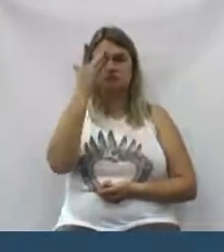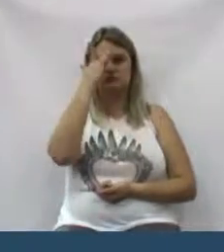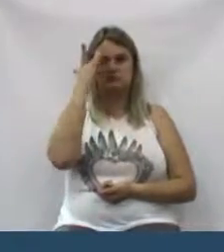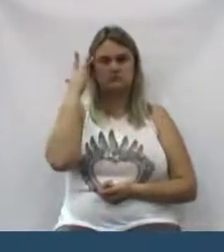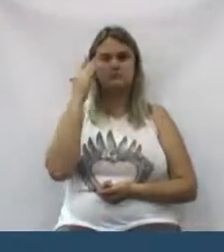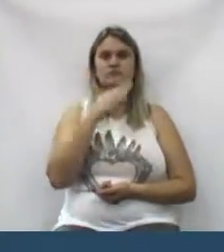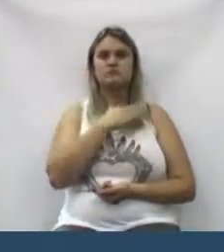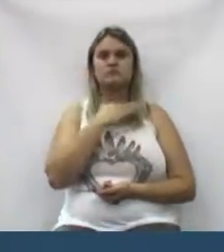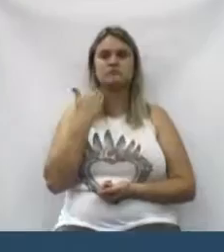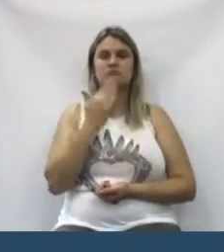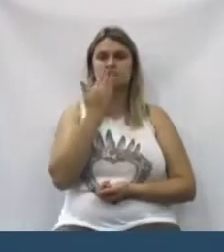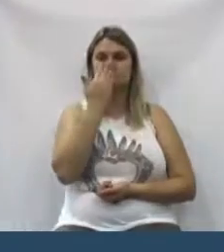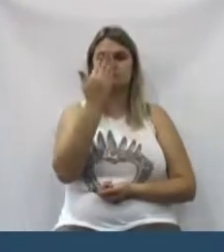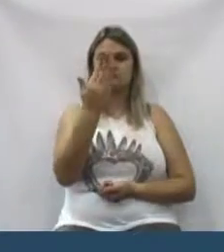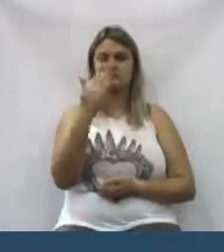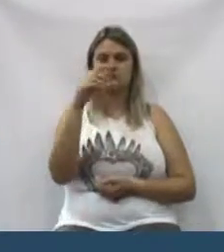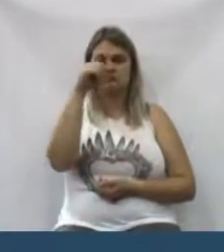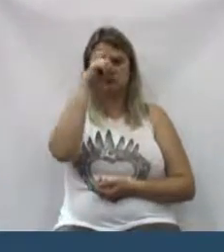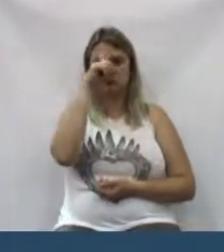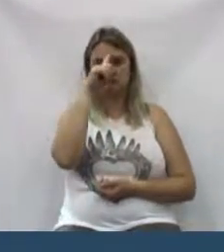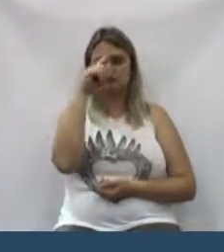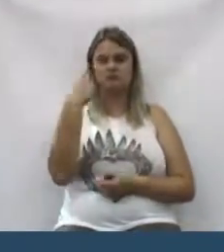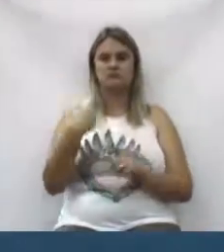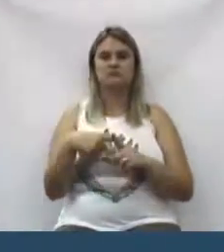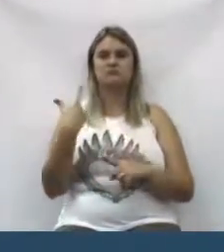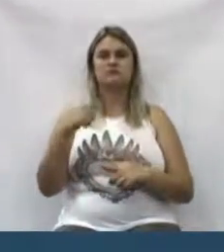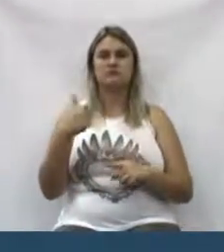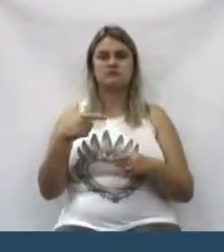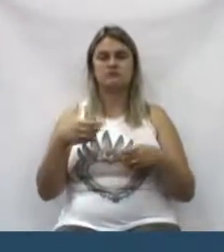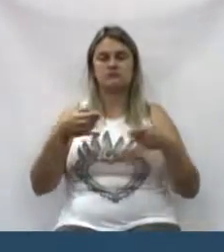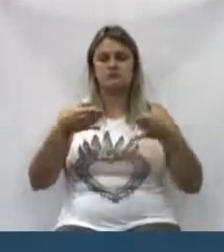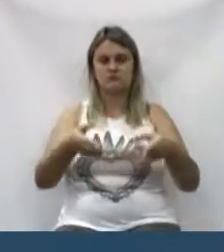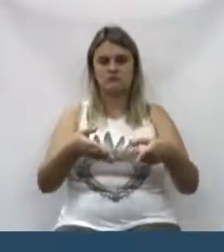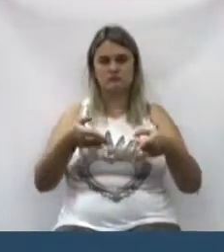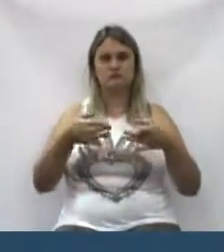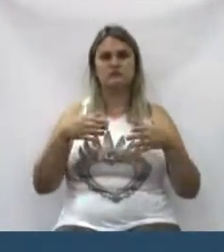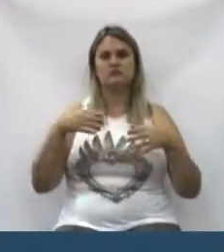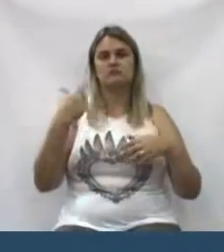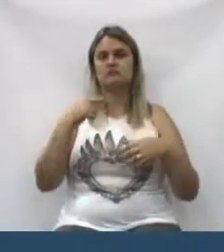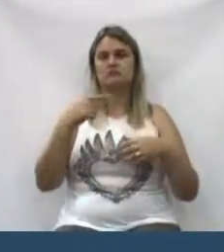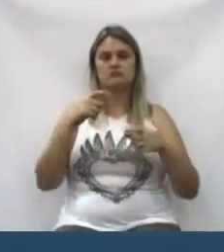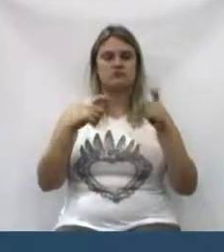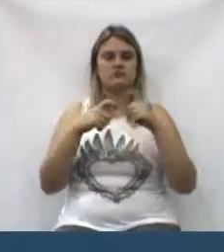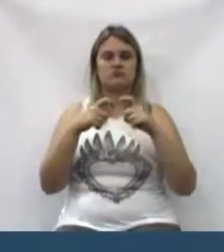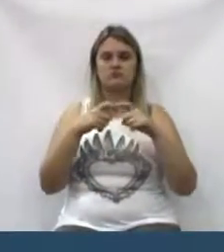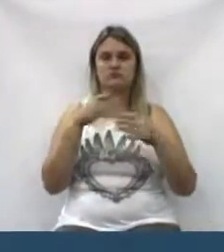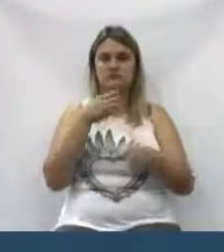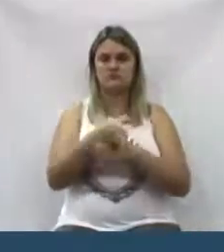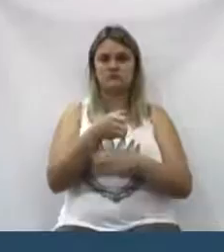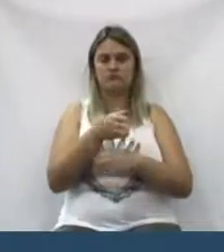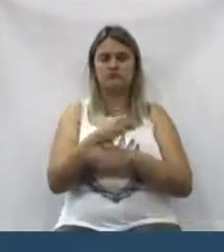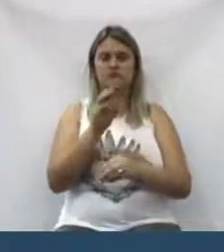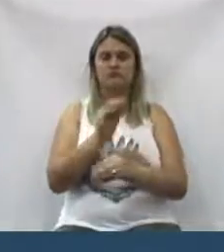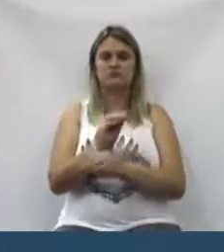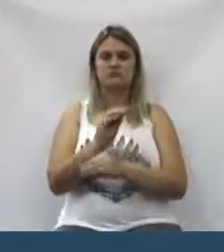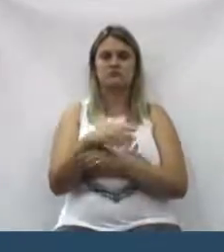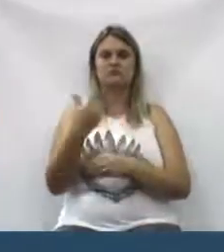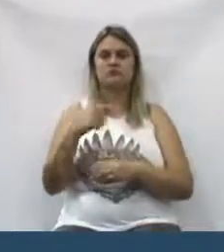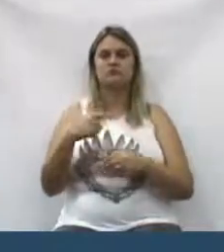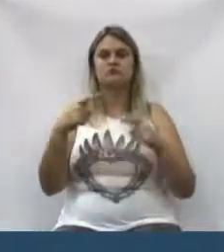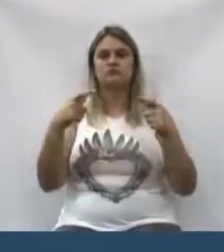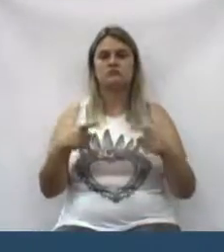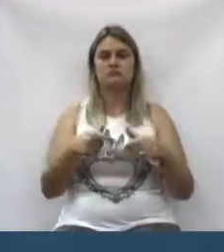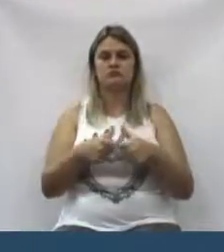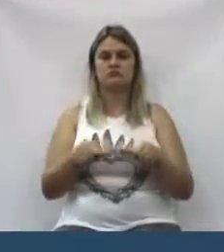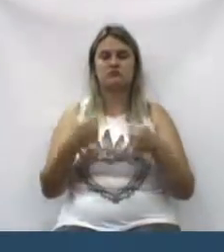morrendo na porta do hospital porque não tem um leito para ele entrar lá não tem médico para atender ele não tem aonde ele